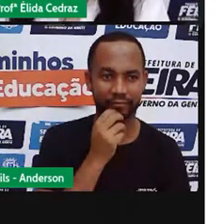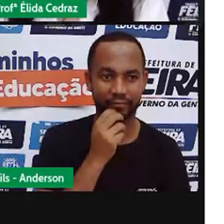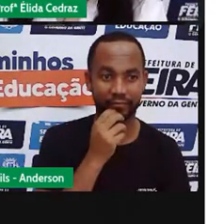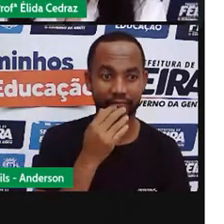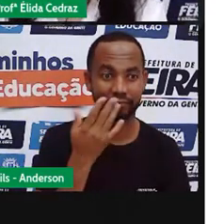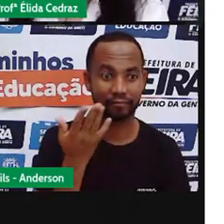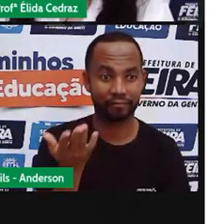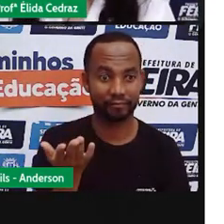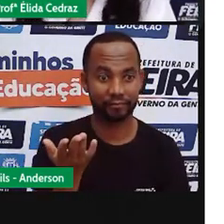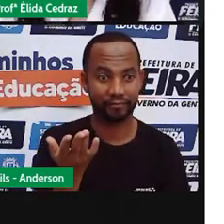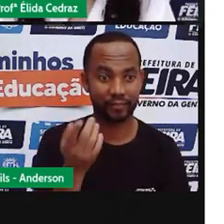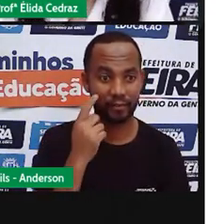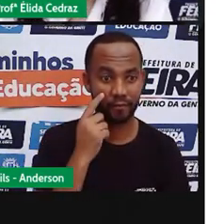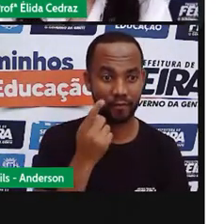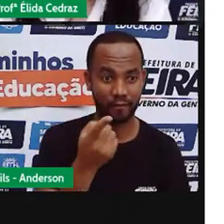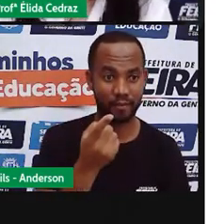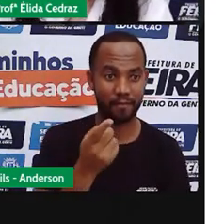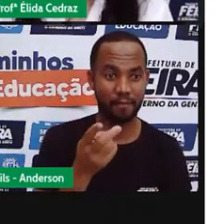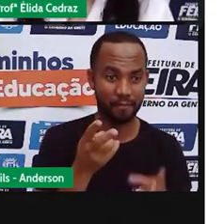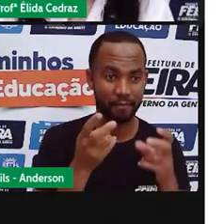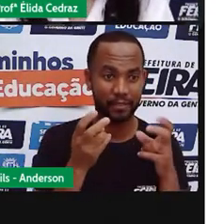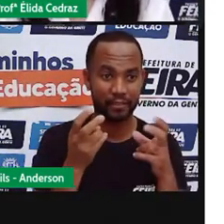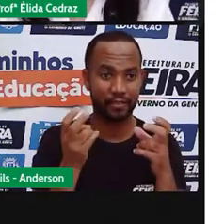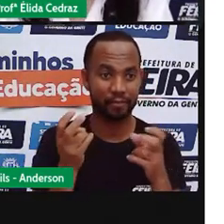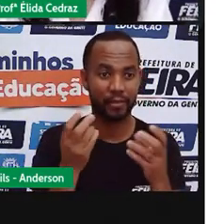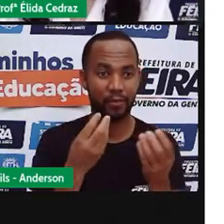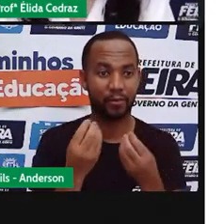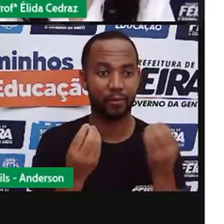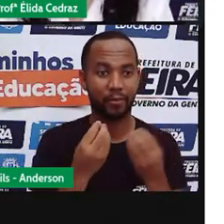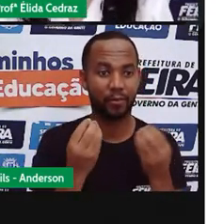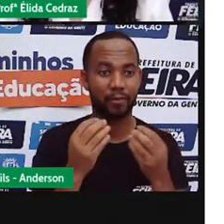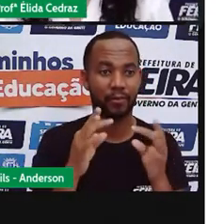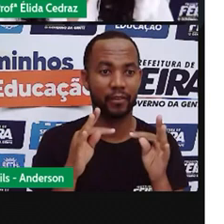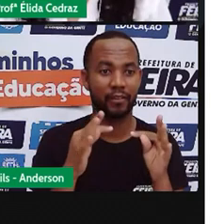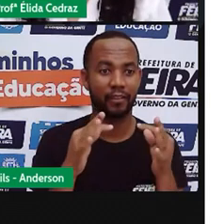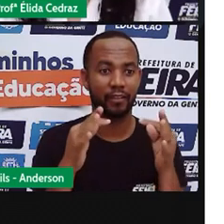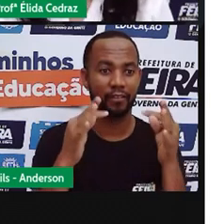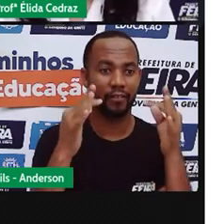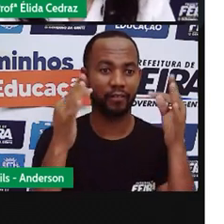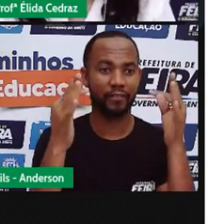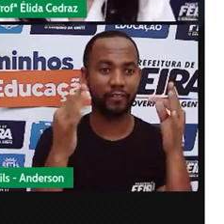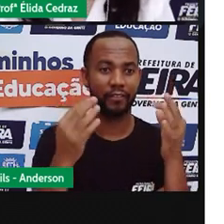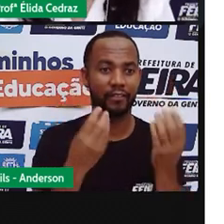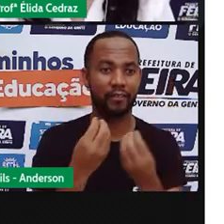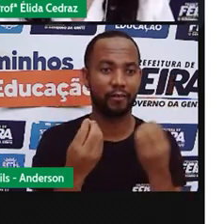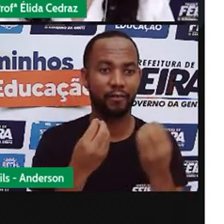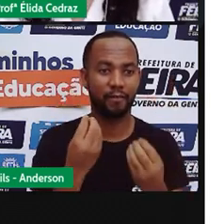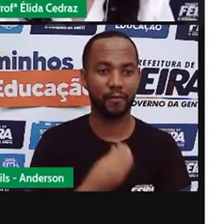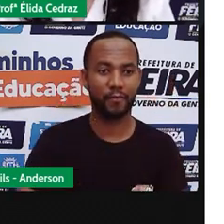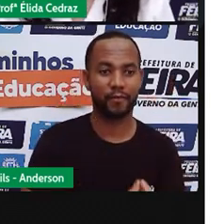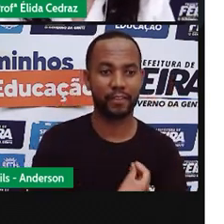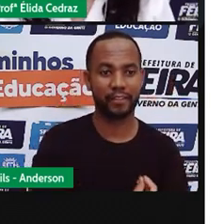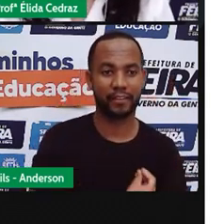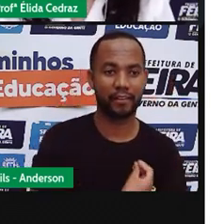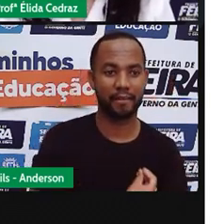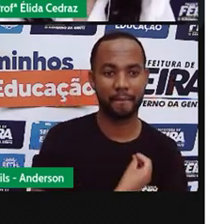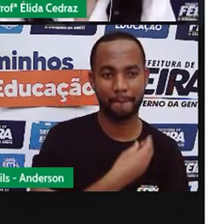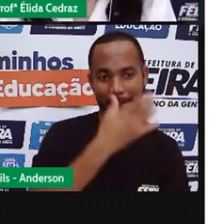E aí, vocês perceberam como a tecnologia influencia a vida das pessoas?